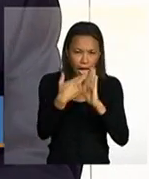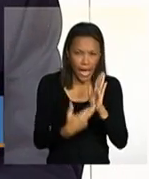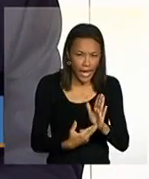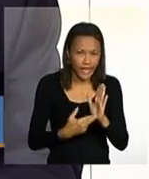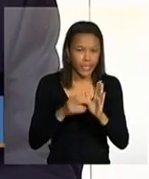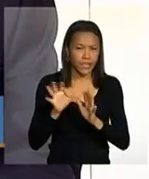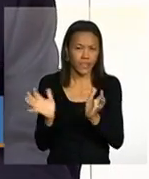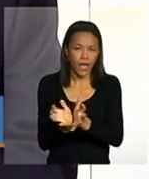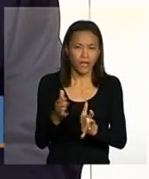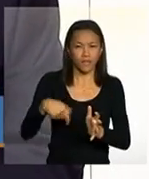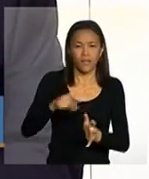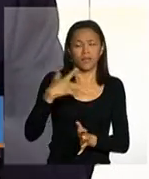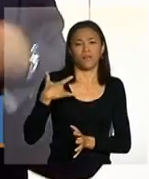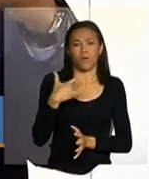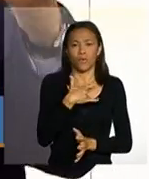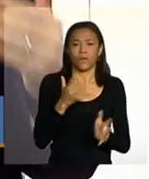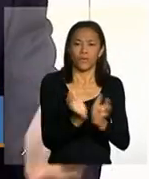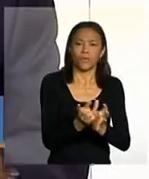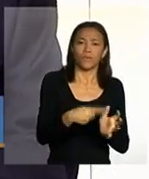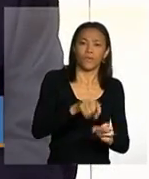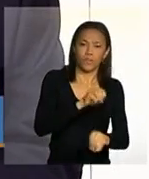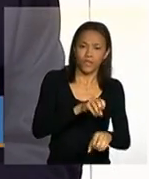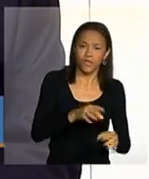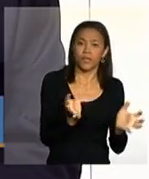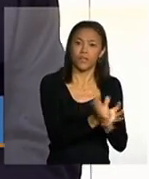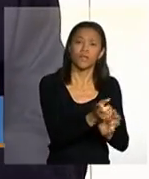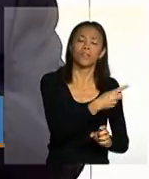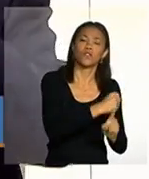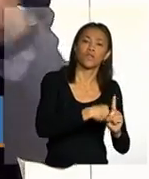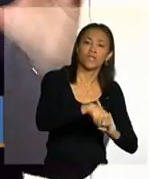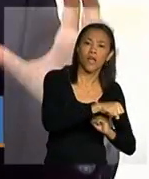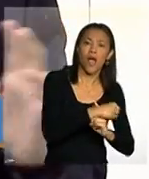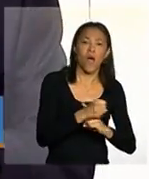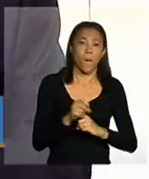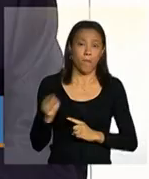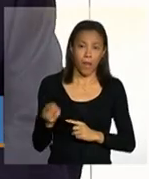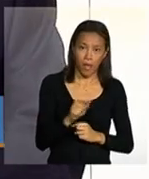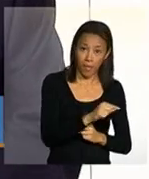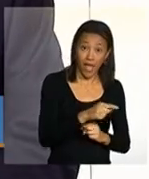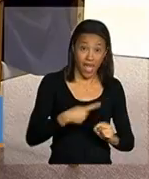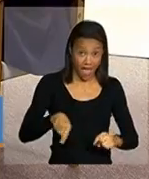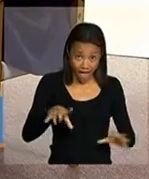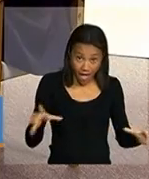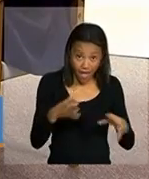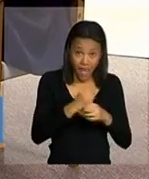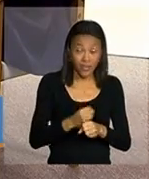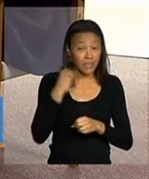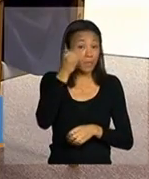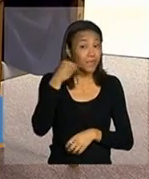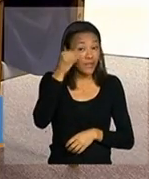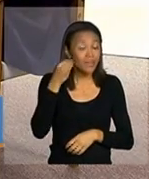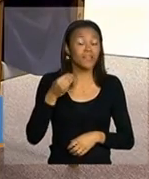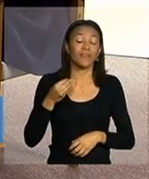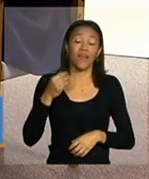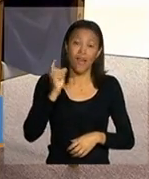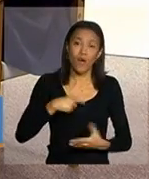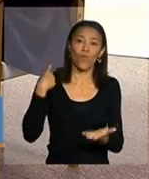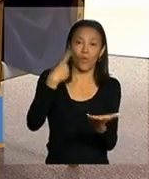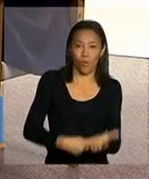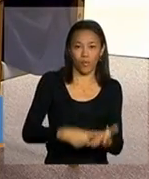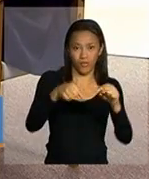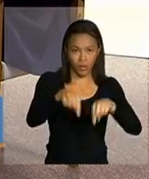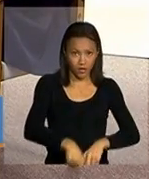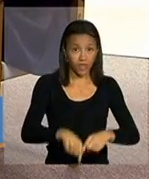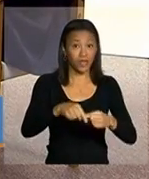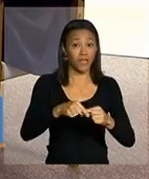saúde, na educação, na assistência social. Então, essa experiência federativa ela é um pacto, né? Daqui de Brasília